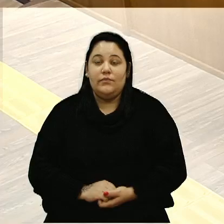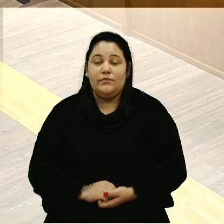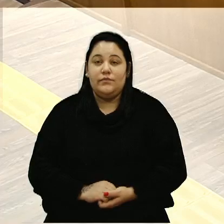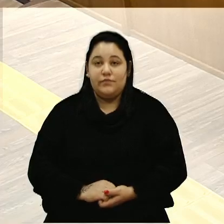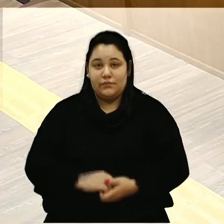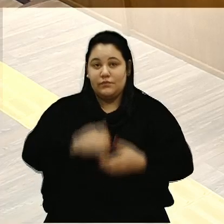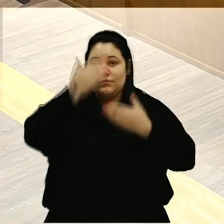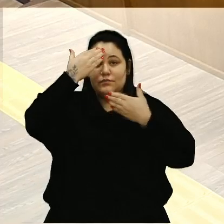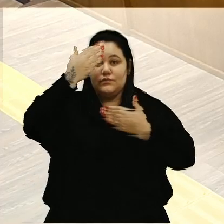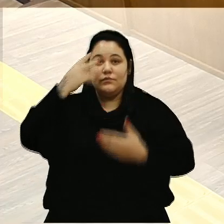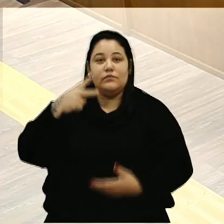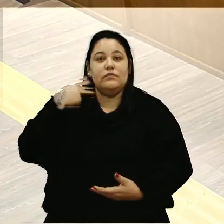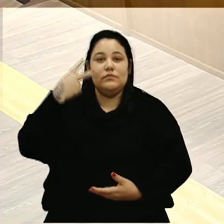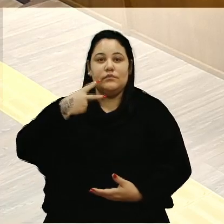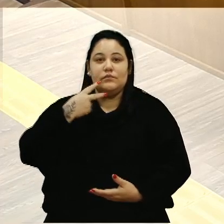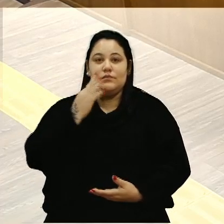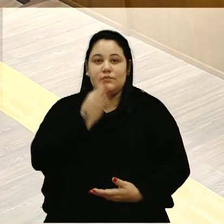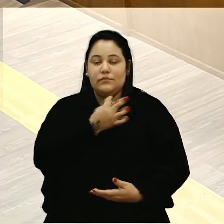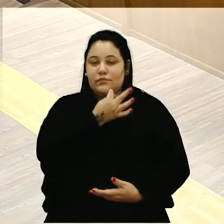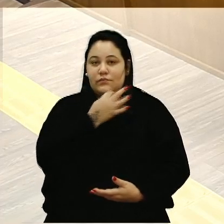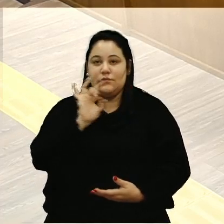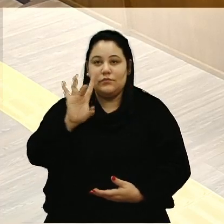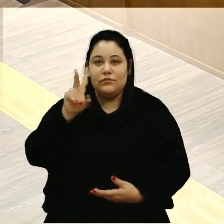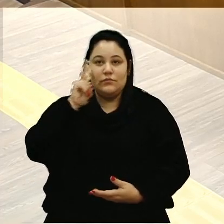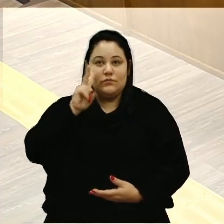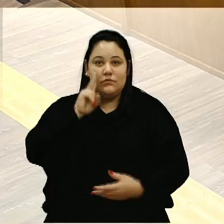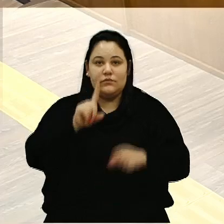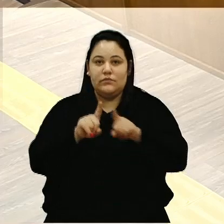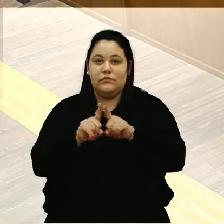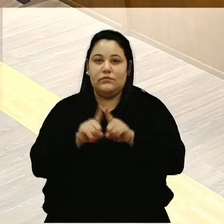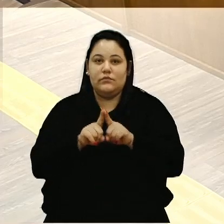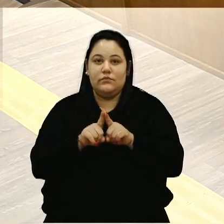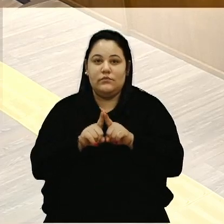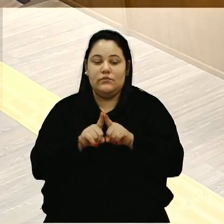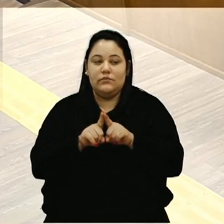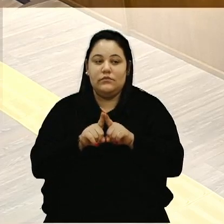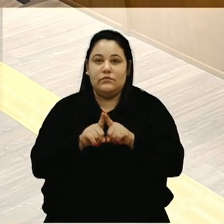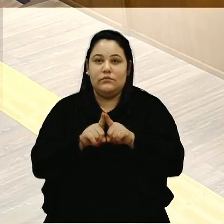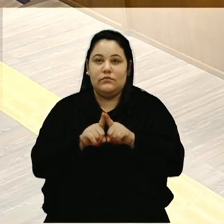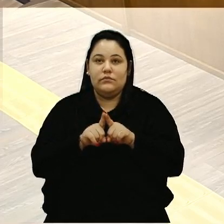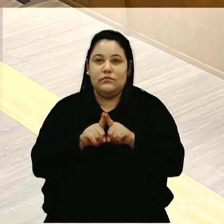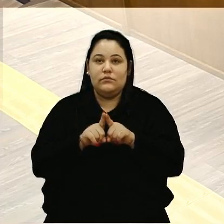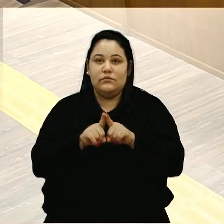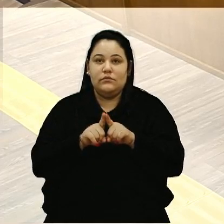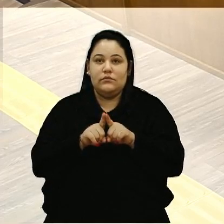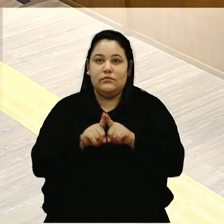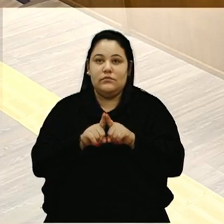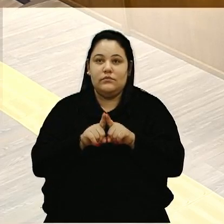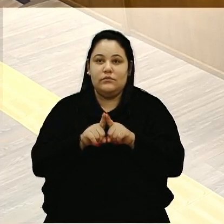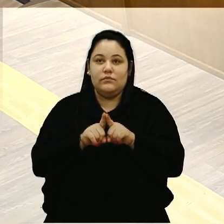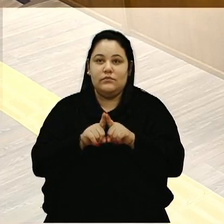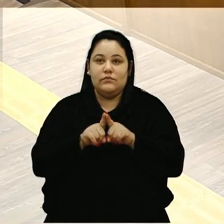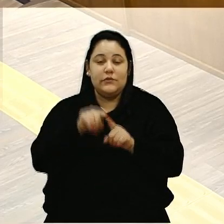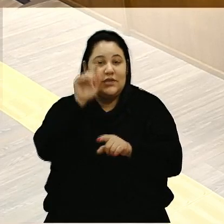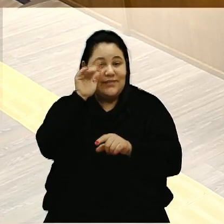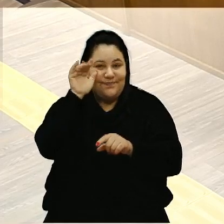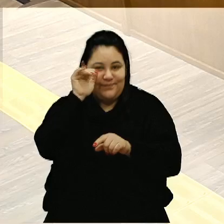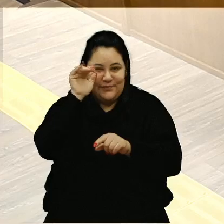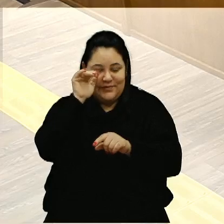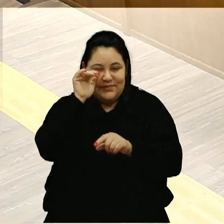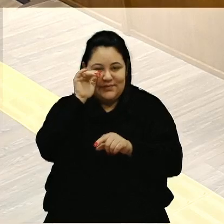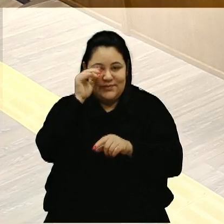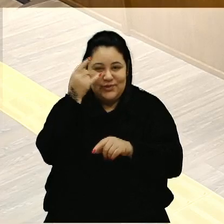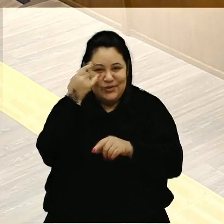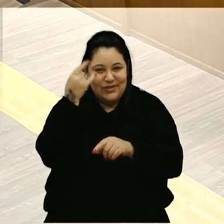Obrigada, vereadora Tati. Só reforçar, a gente tinha essa curiosidade de saber como é que estava esse